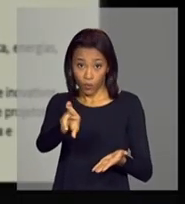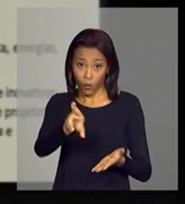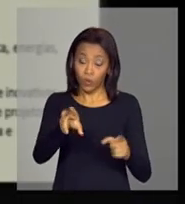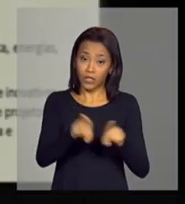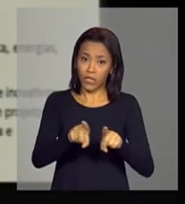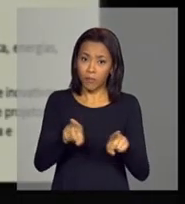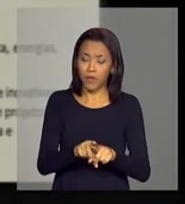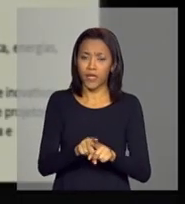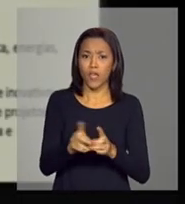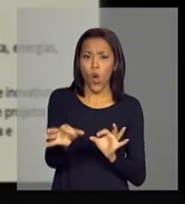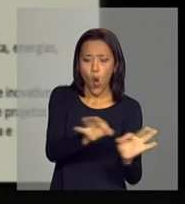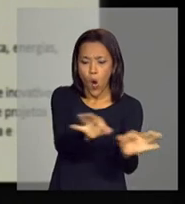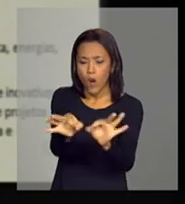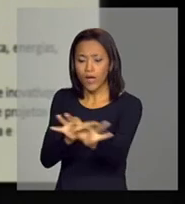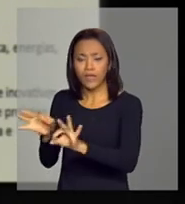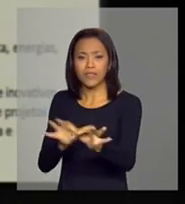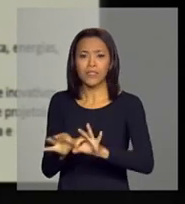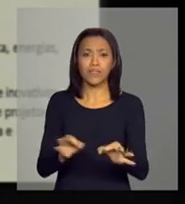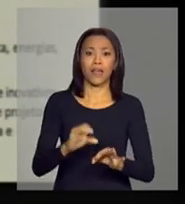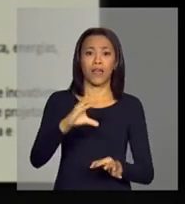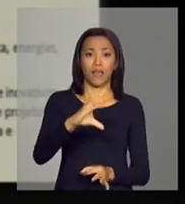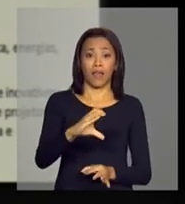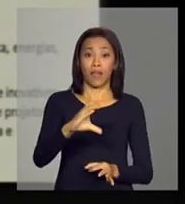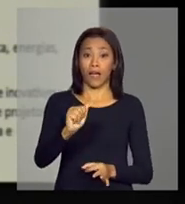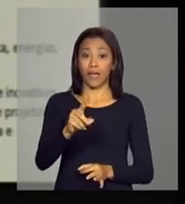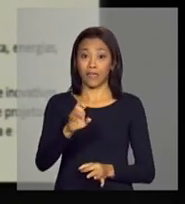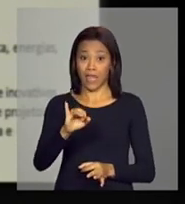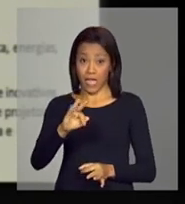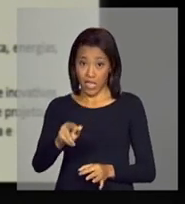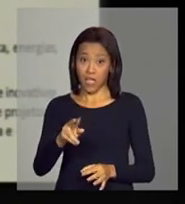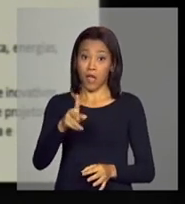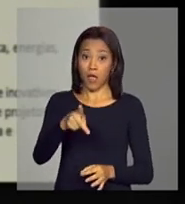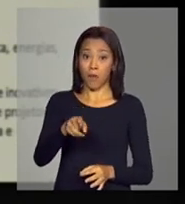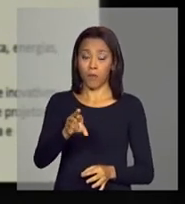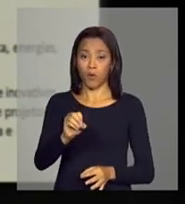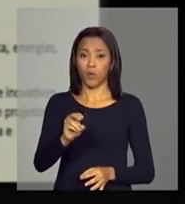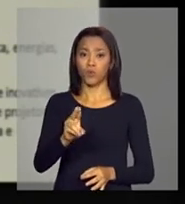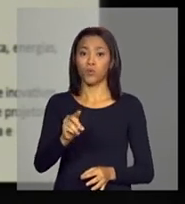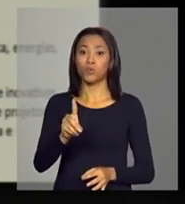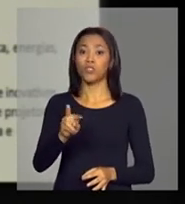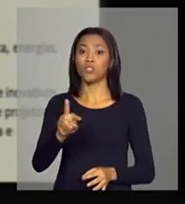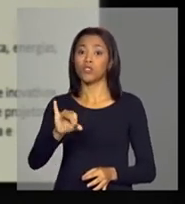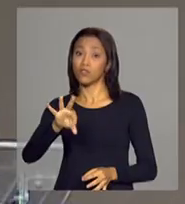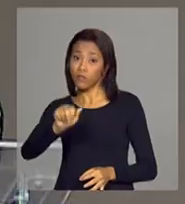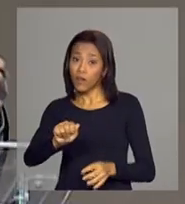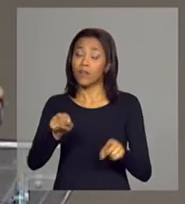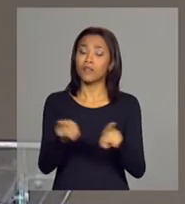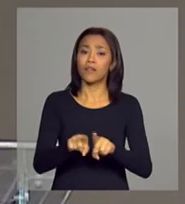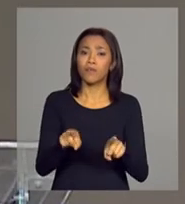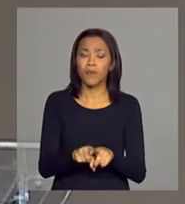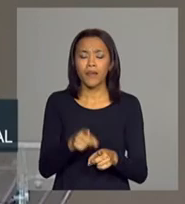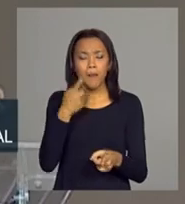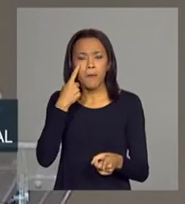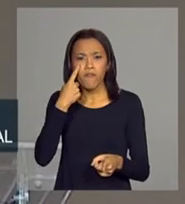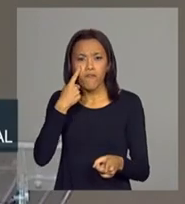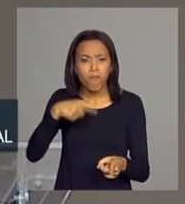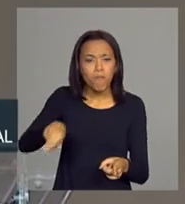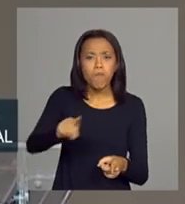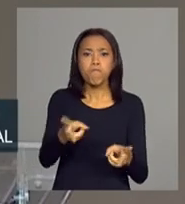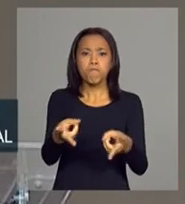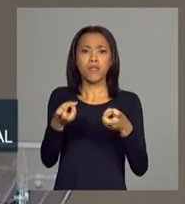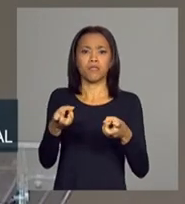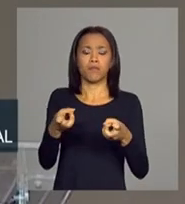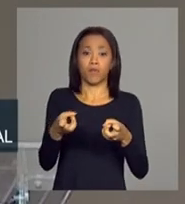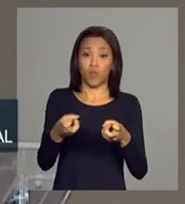cadeias produtivas, adensar cadeias produtivas, olhar o entorno dos grandes